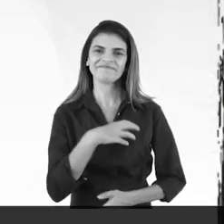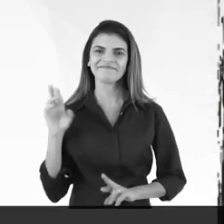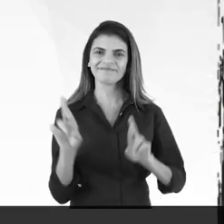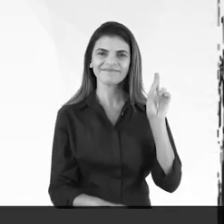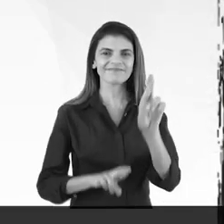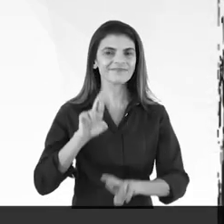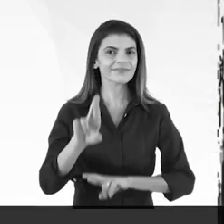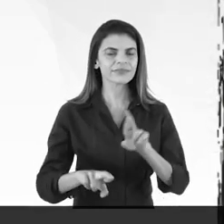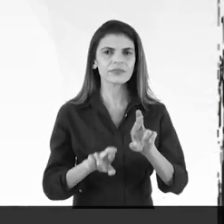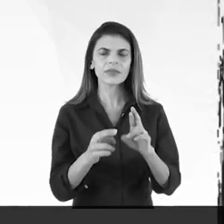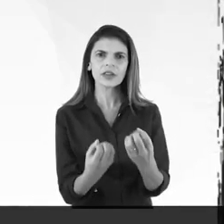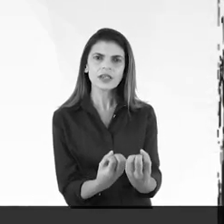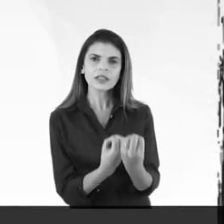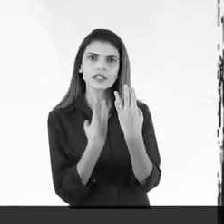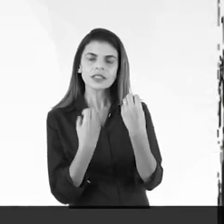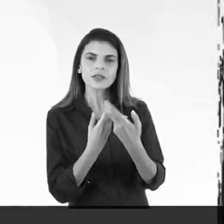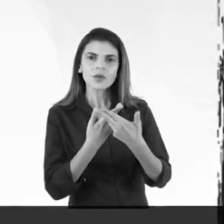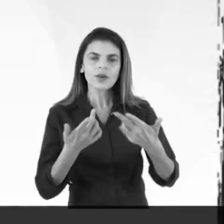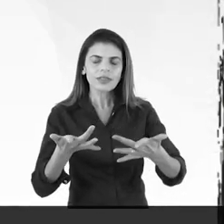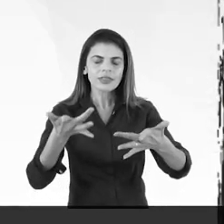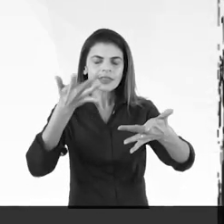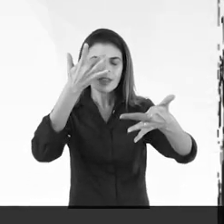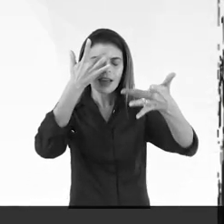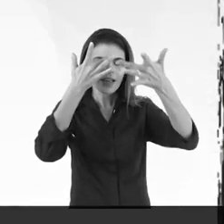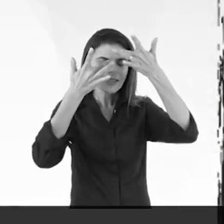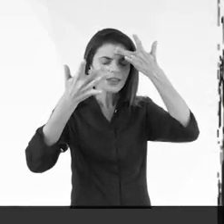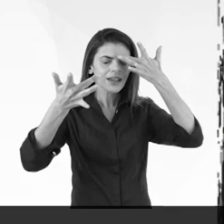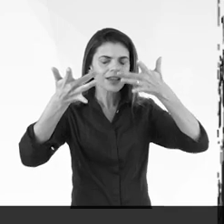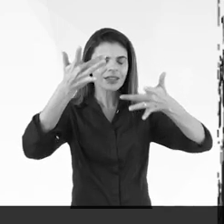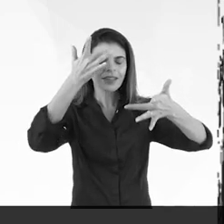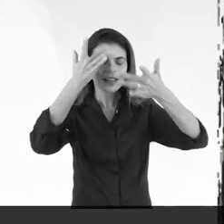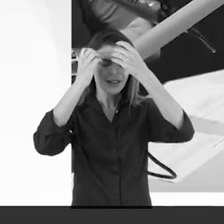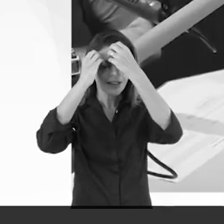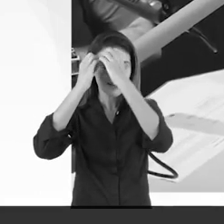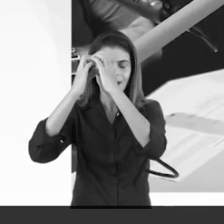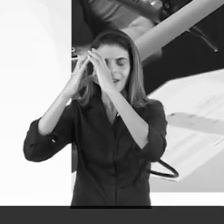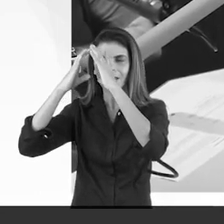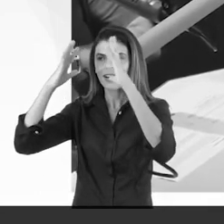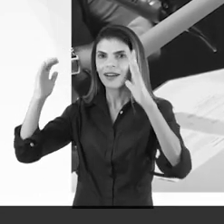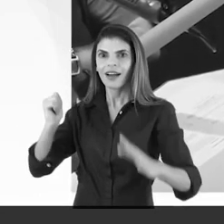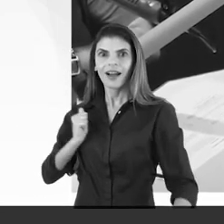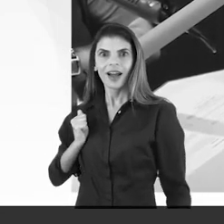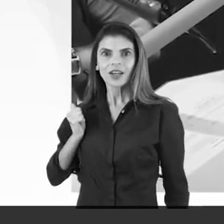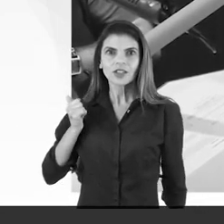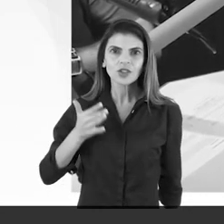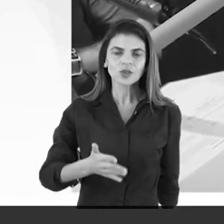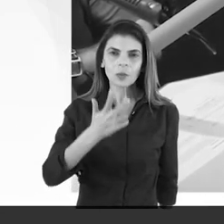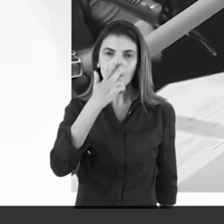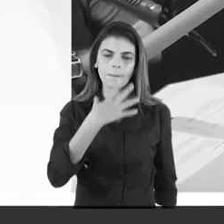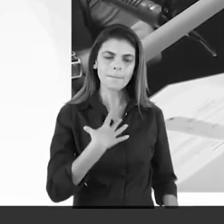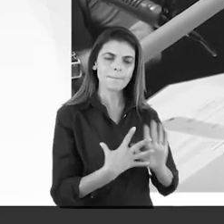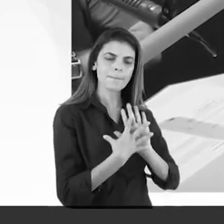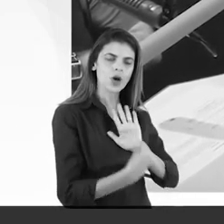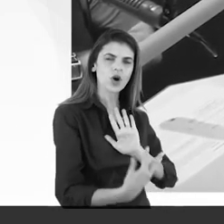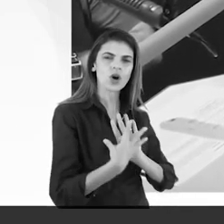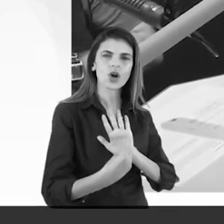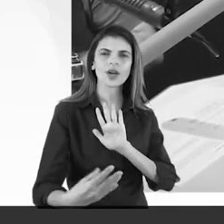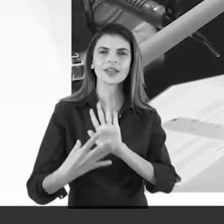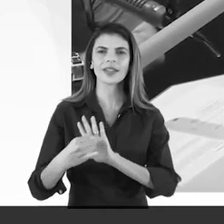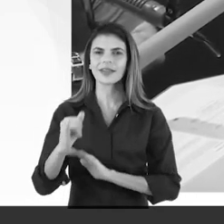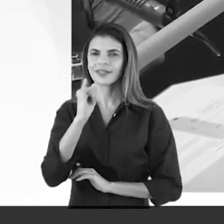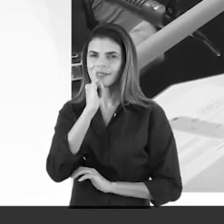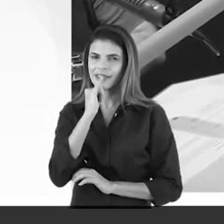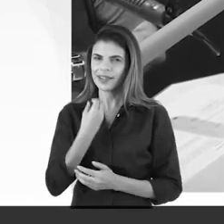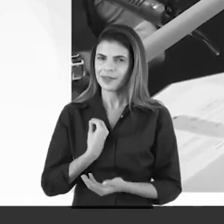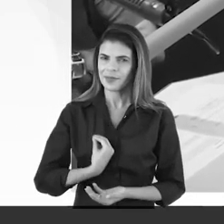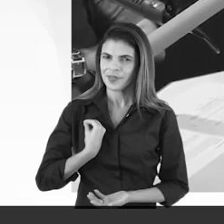corações. Seus ensinamentos permanecerão vivos em nossa memória, suas atitudes se imortalizam como um exemplo de